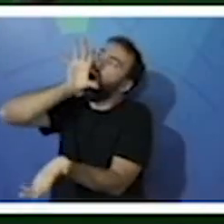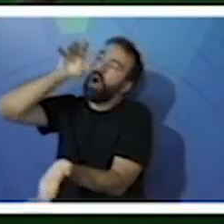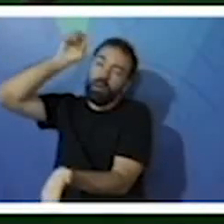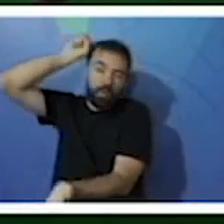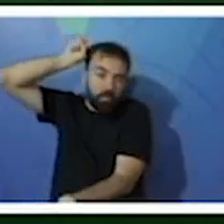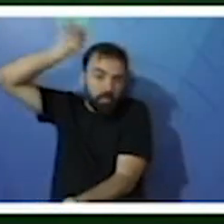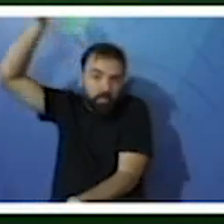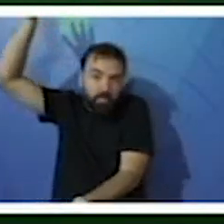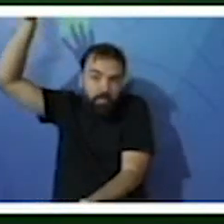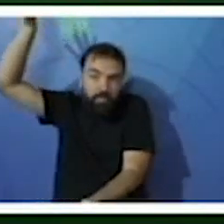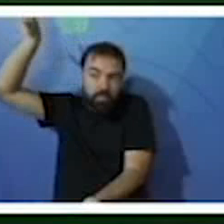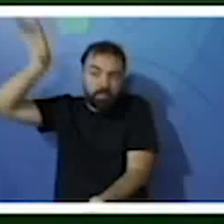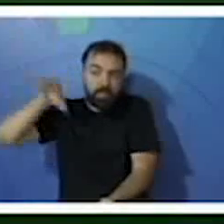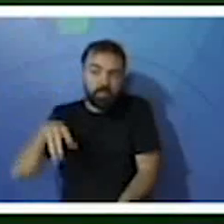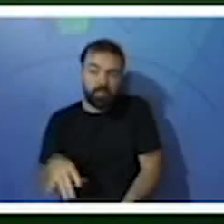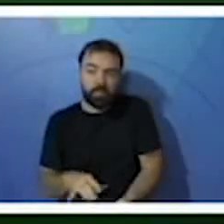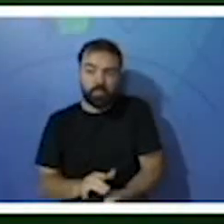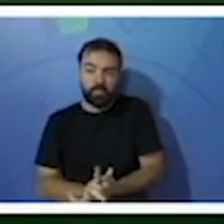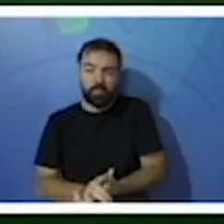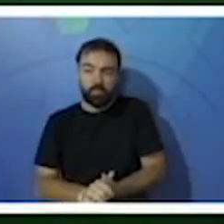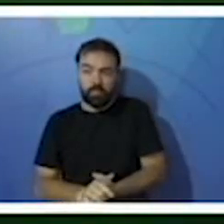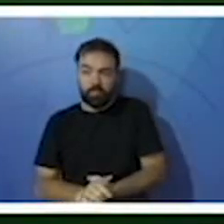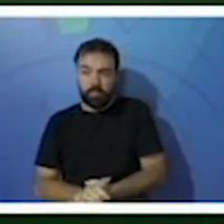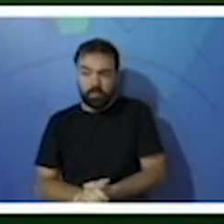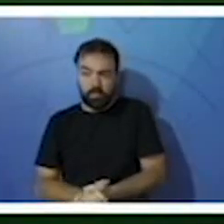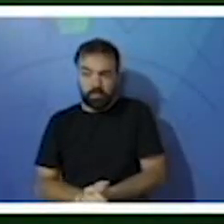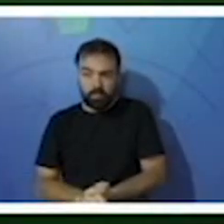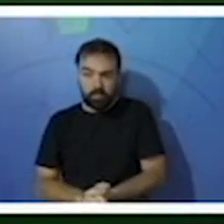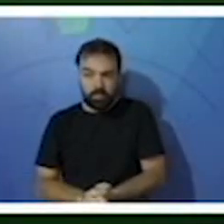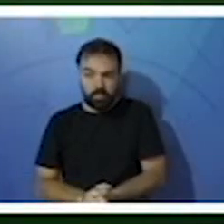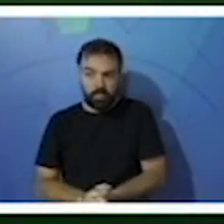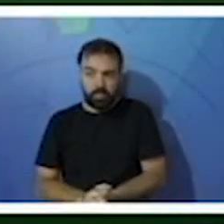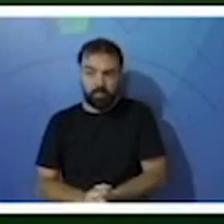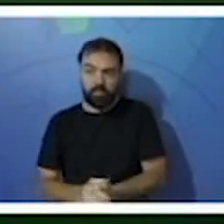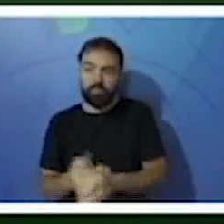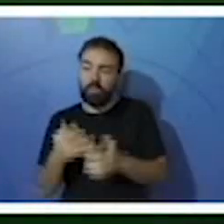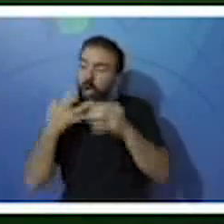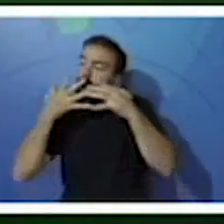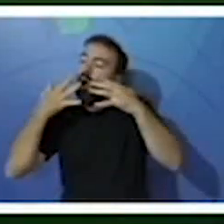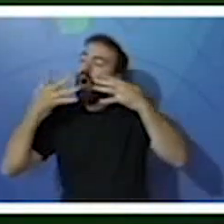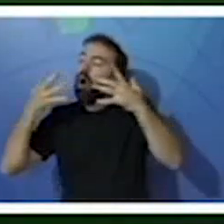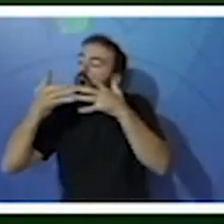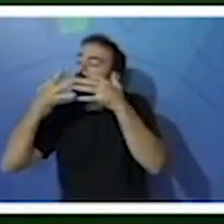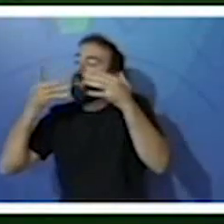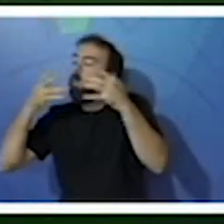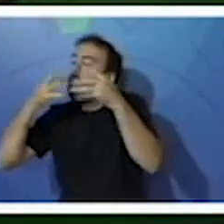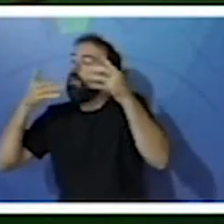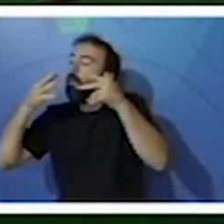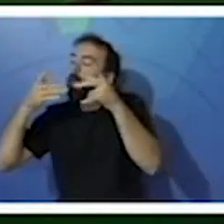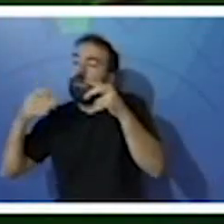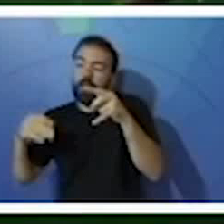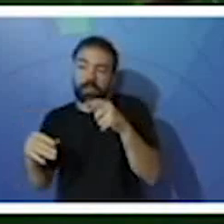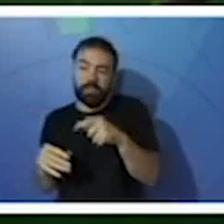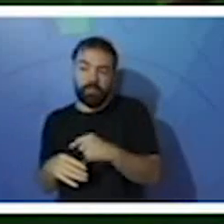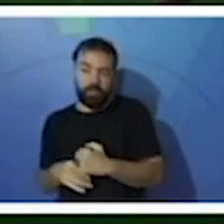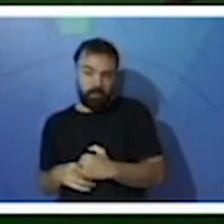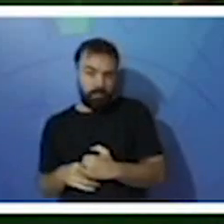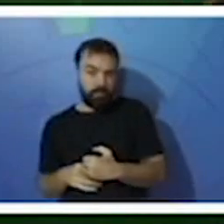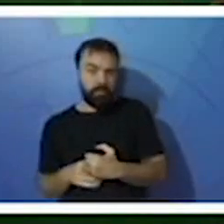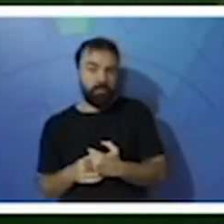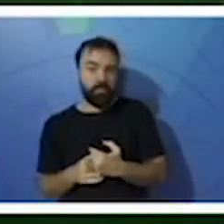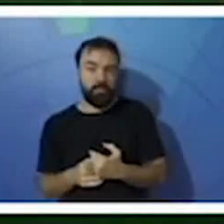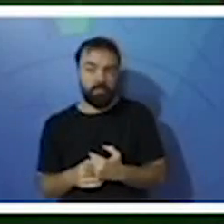jubarte. Olha aqui. Ela possui centenas de lâminas finas e longas